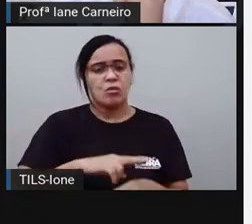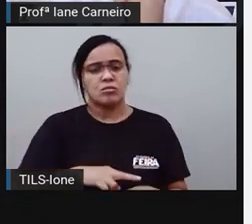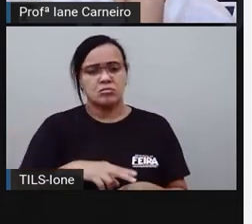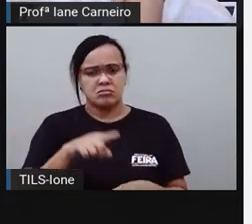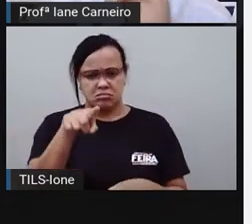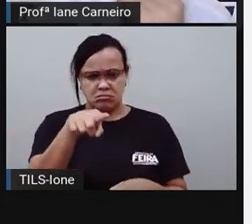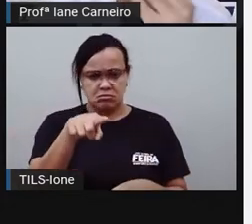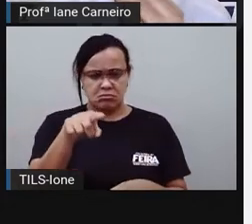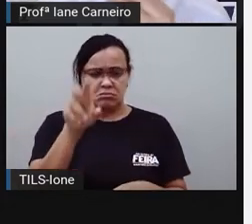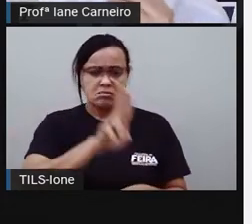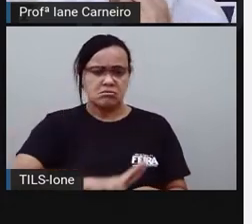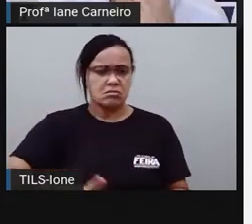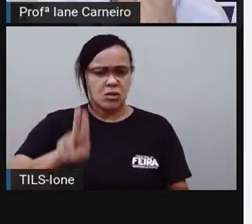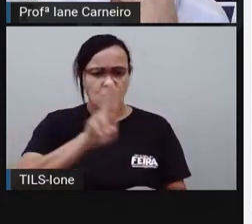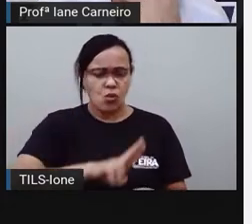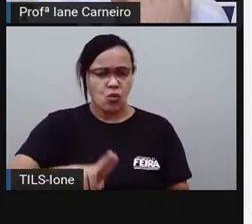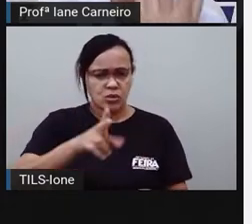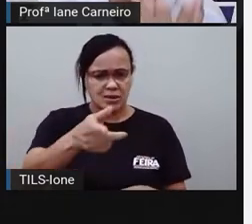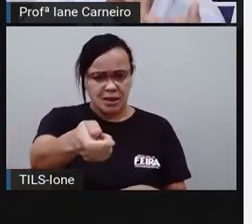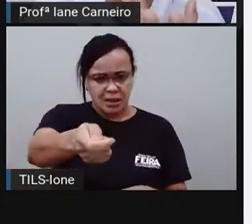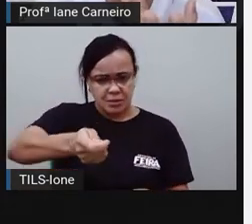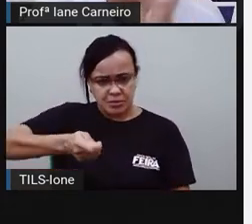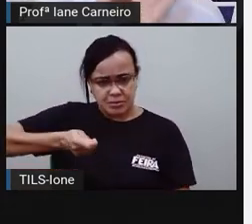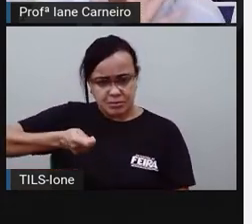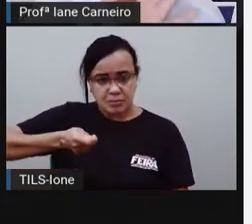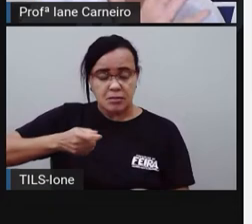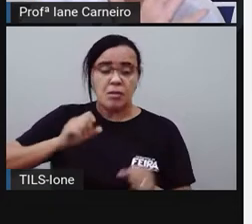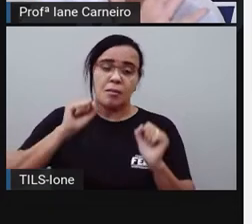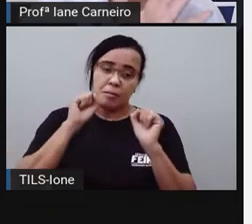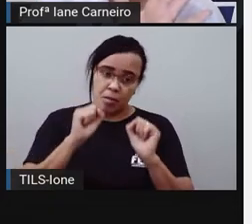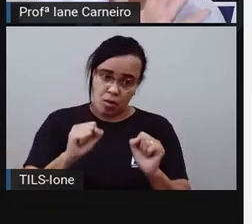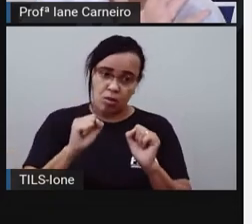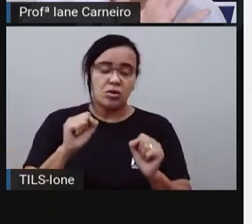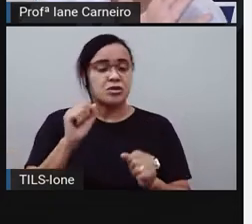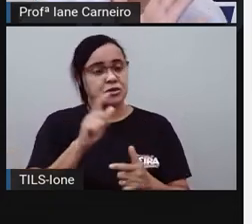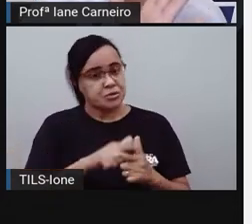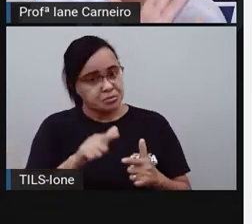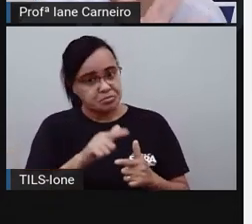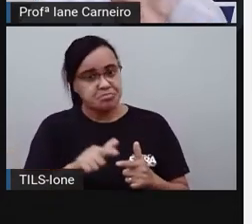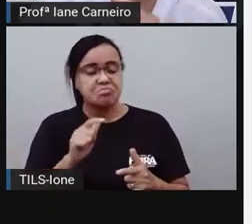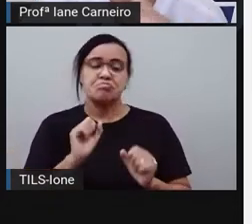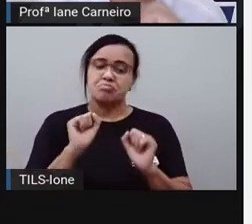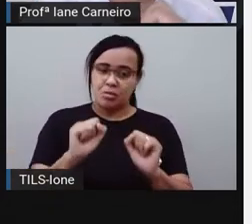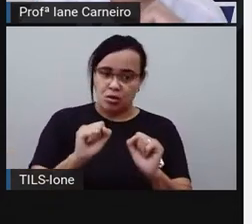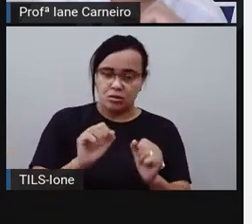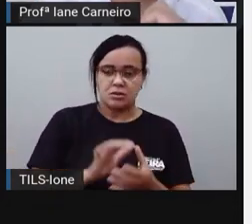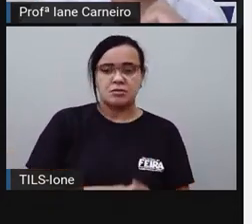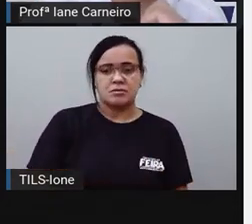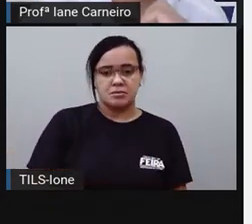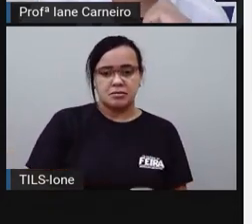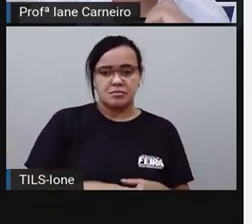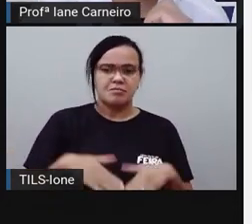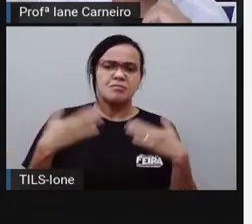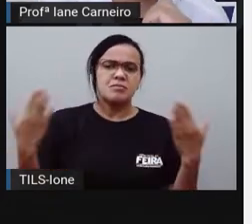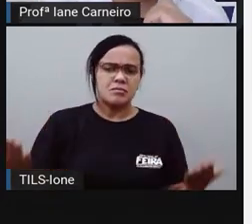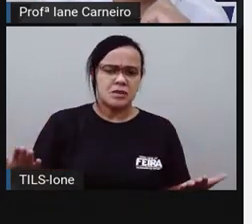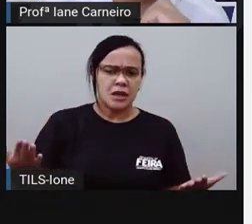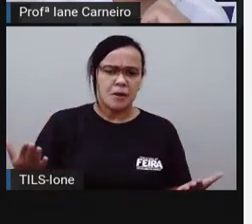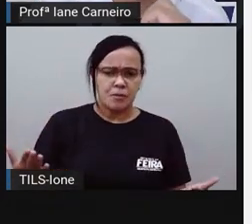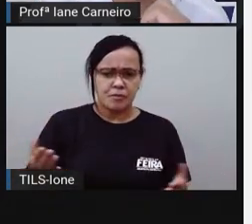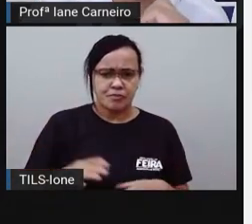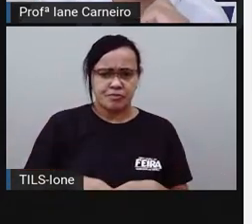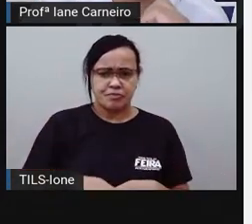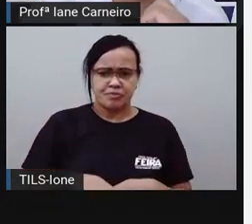dele aqui, ó, é de metal e pode até machucar. Então, será que é ideal para medir corpo? Acho que não, né? E a